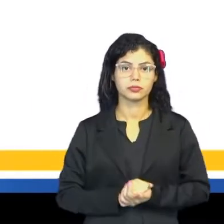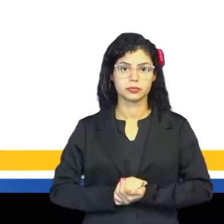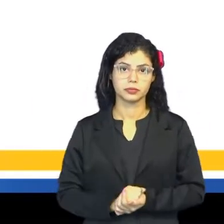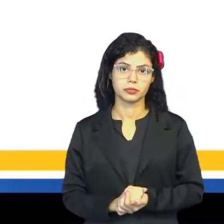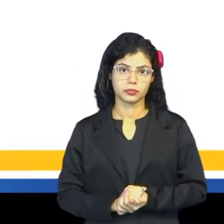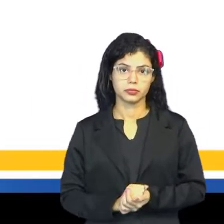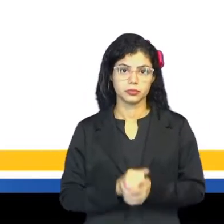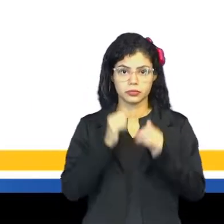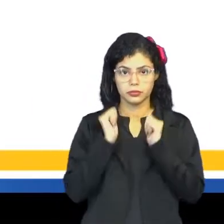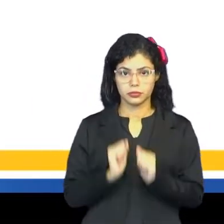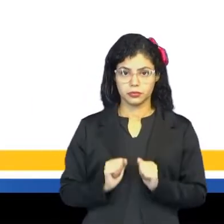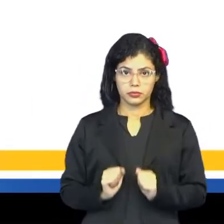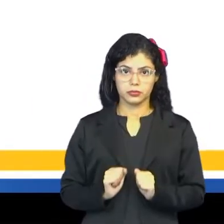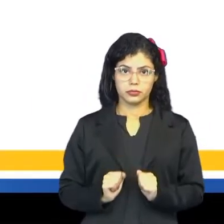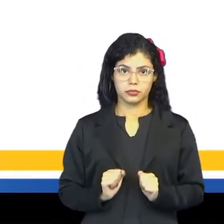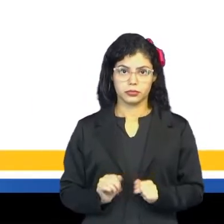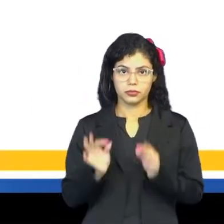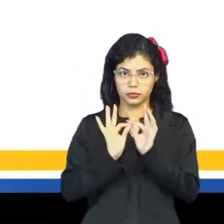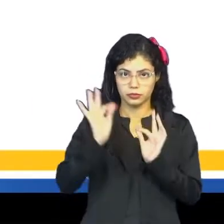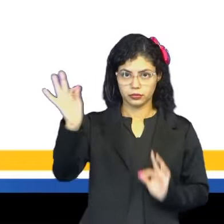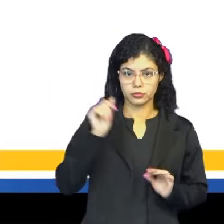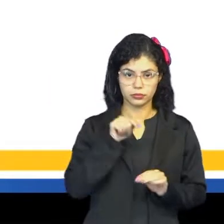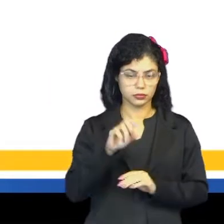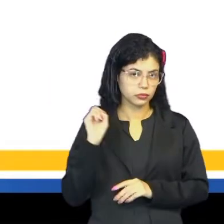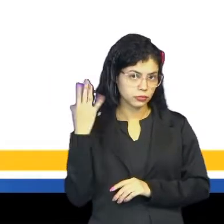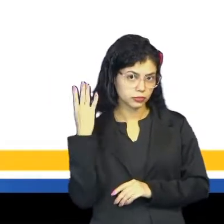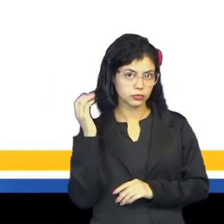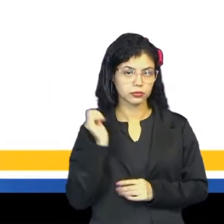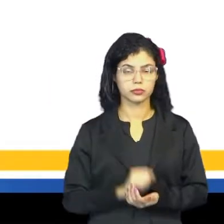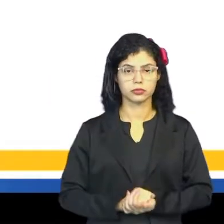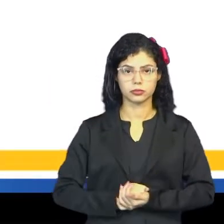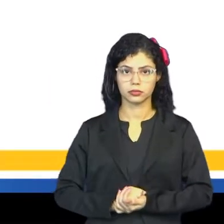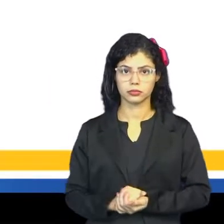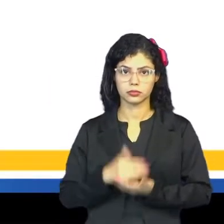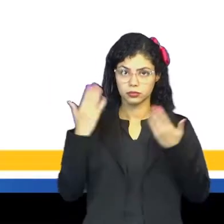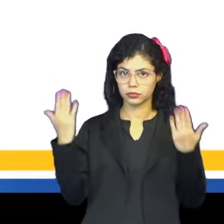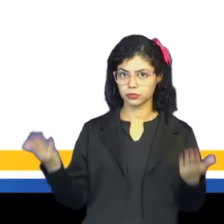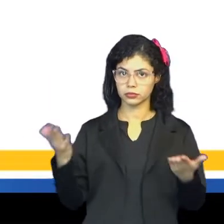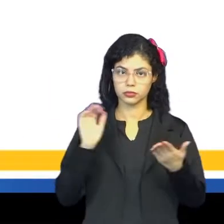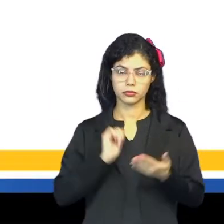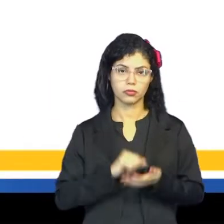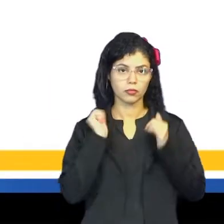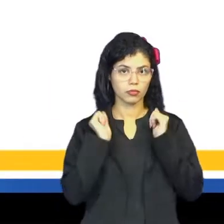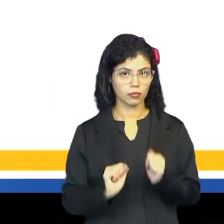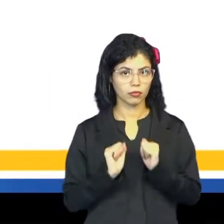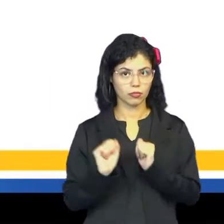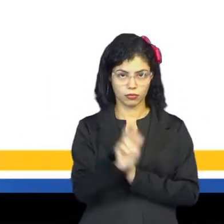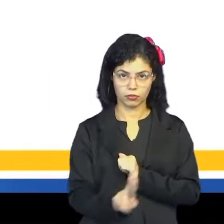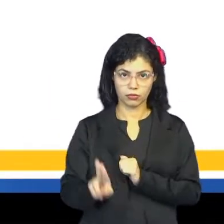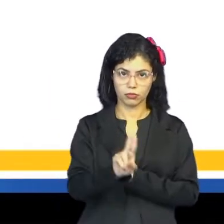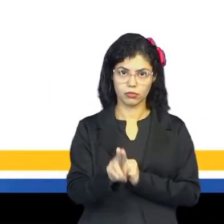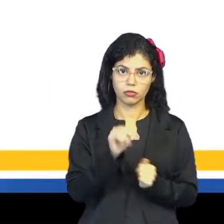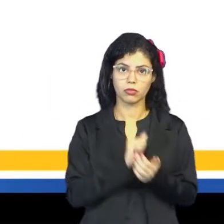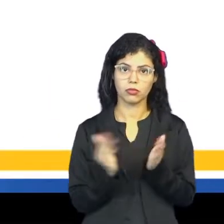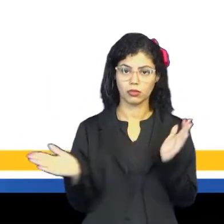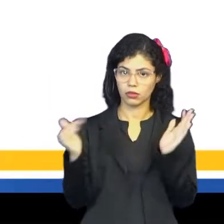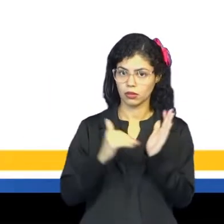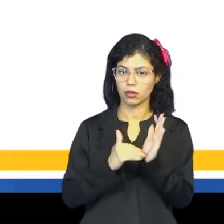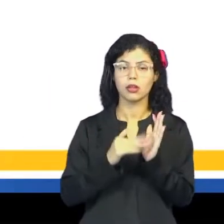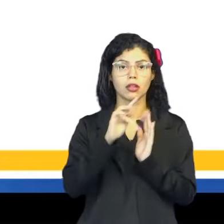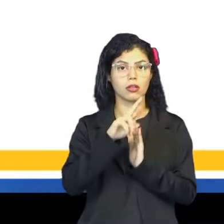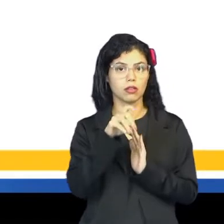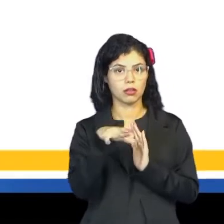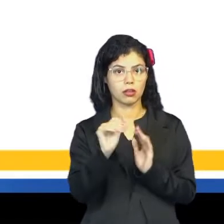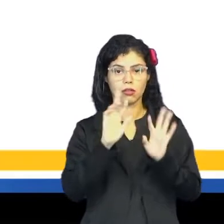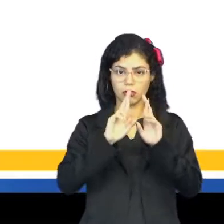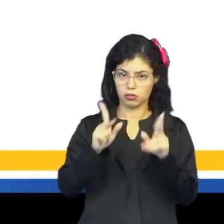tá? Podemos citar a medida, nesse caso aí. Então, podemos usar até formas